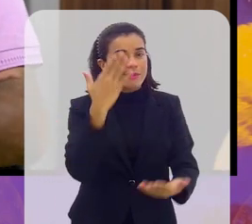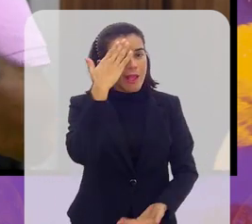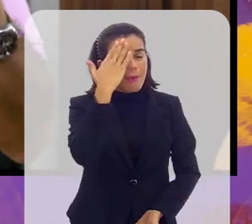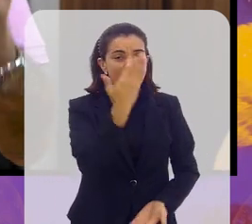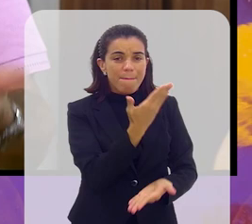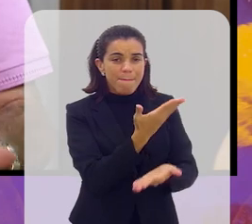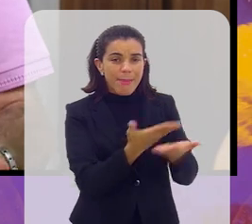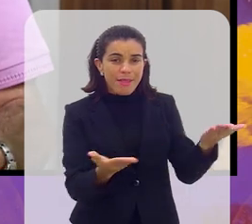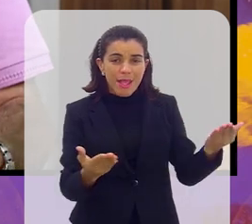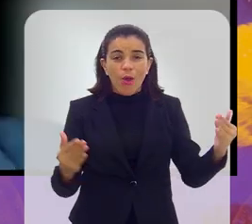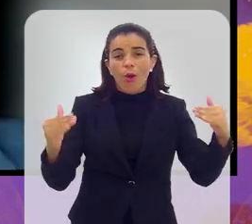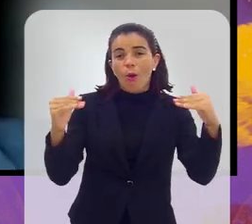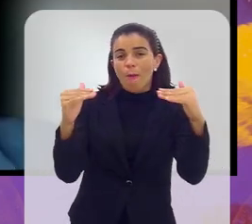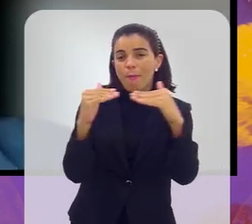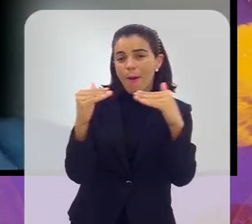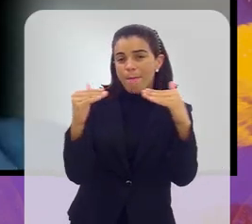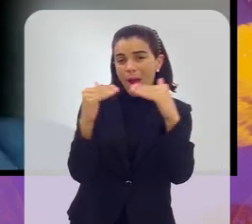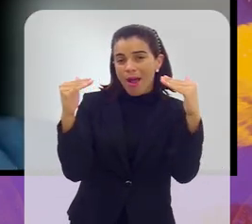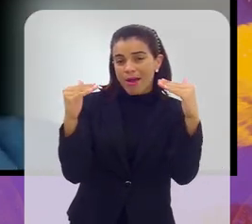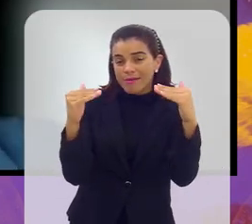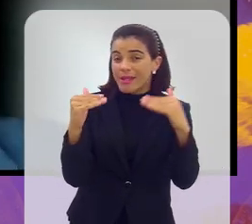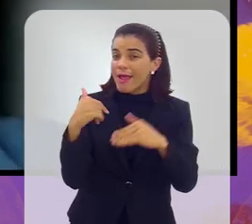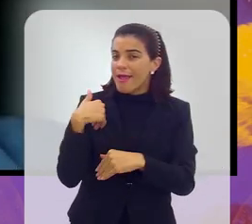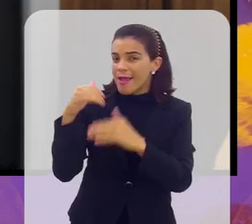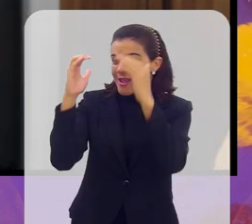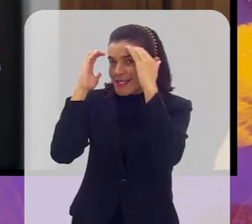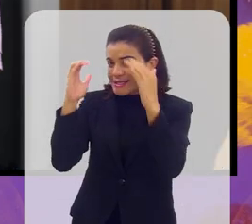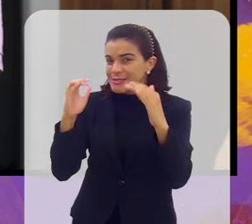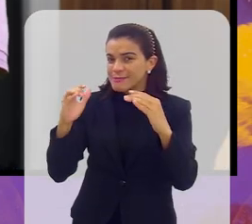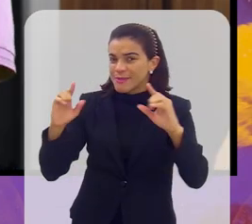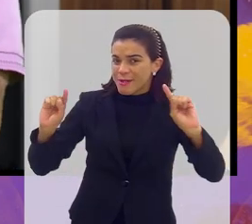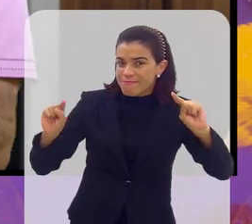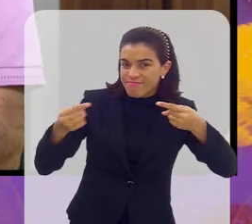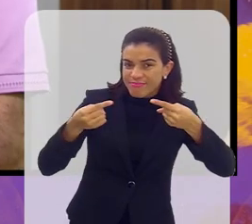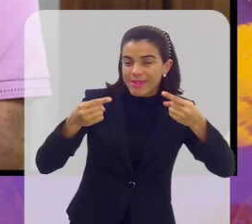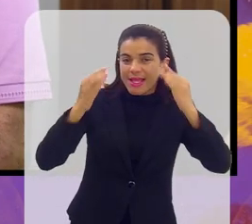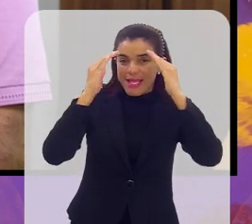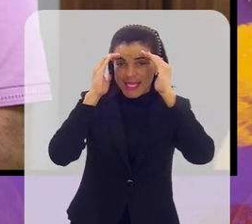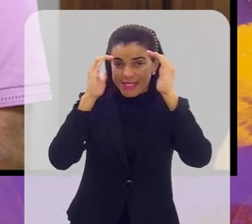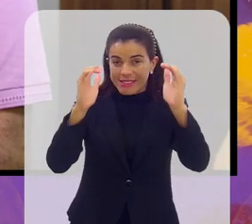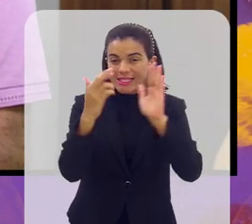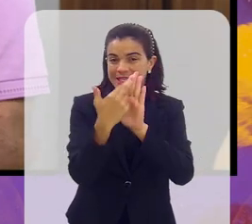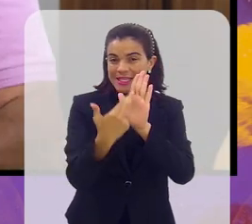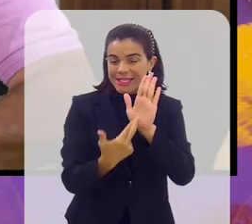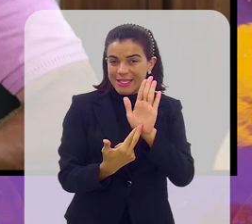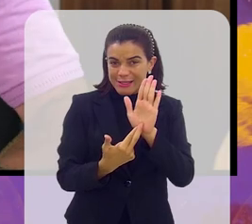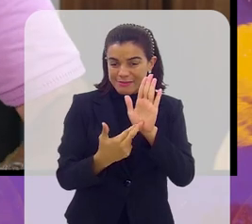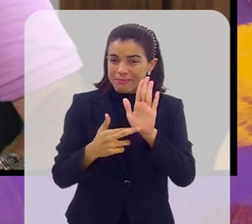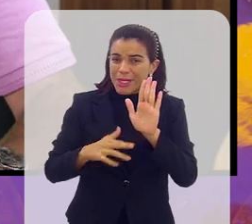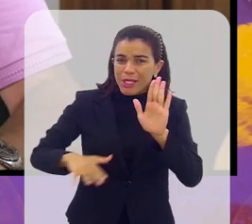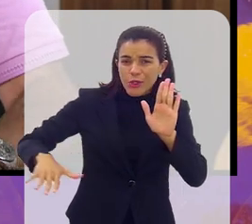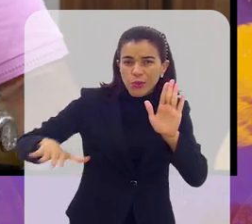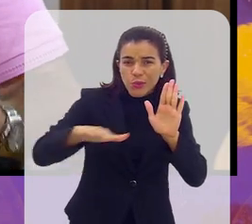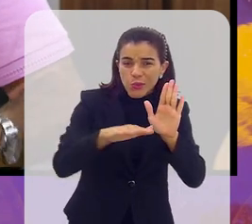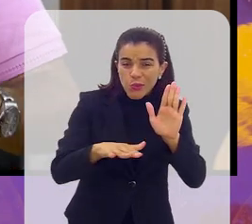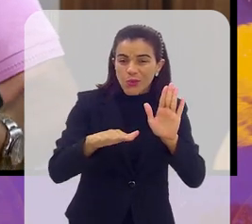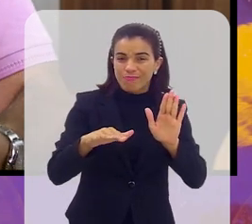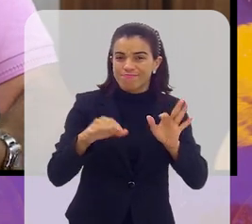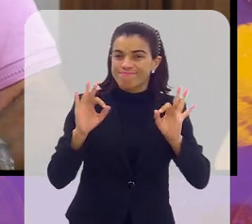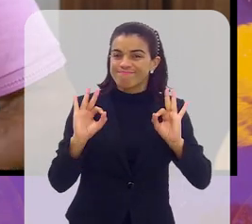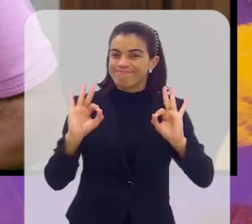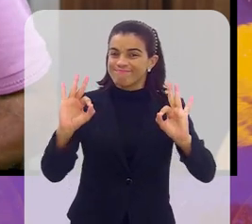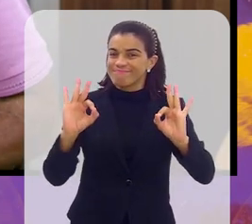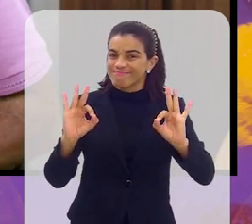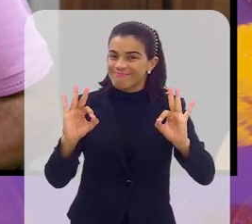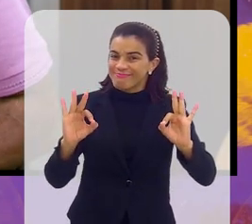perder e até empatar. É respeitar o adversário, respeitar as regras, enfim, para que tudo dê certo e tudo